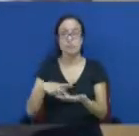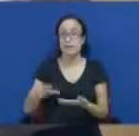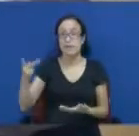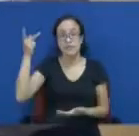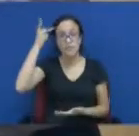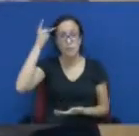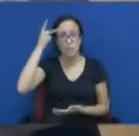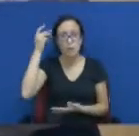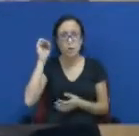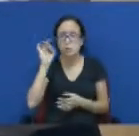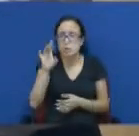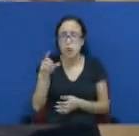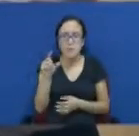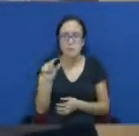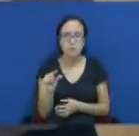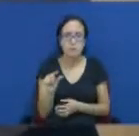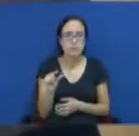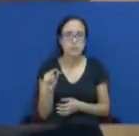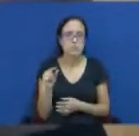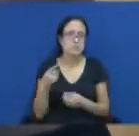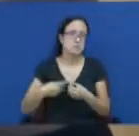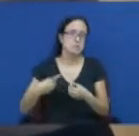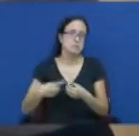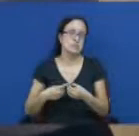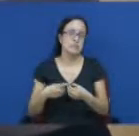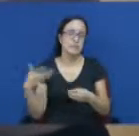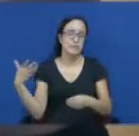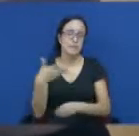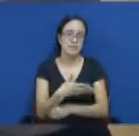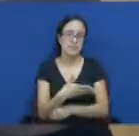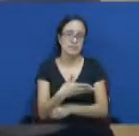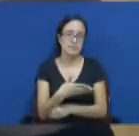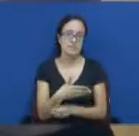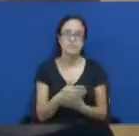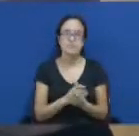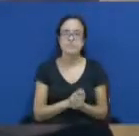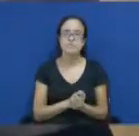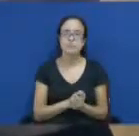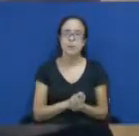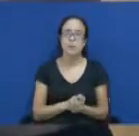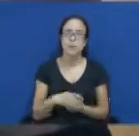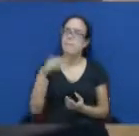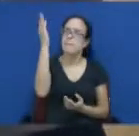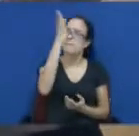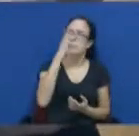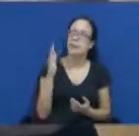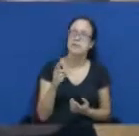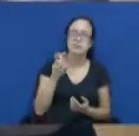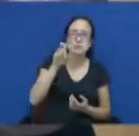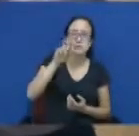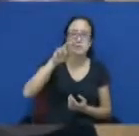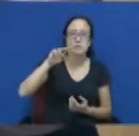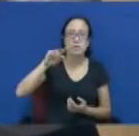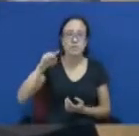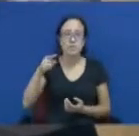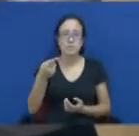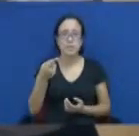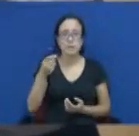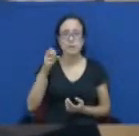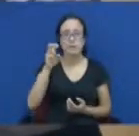esfera nacional, um país com 5.570 municípios, apenas 256